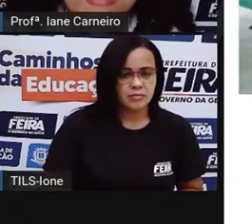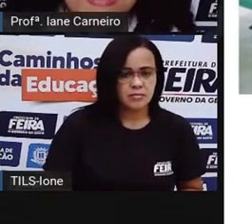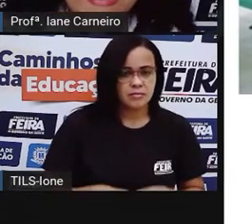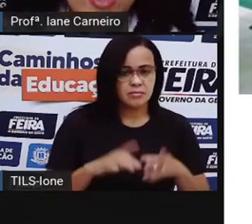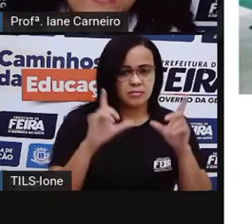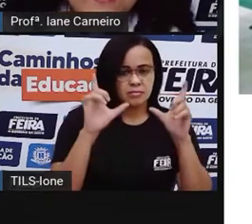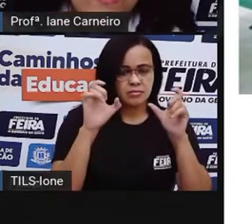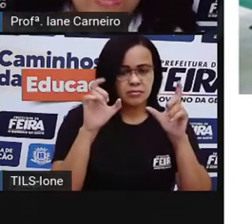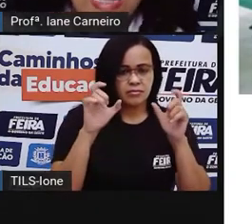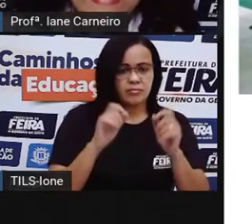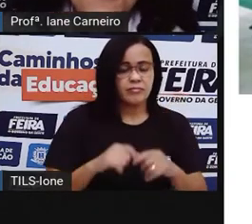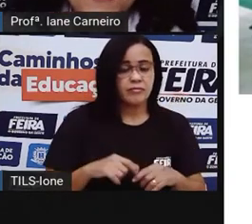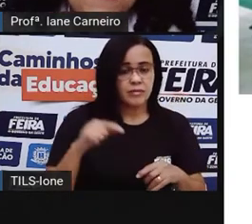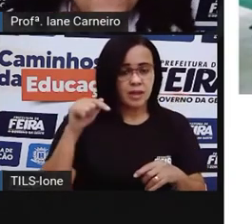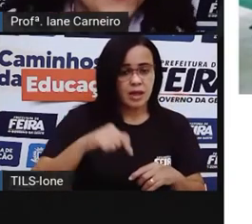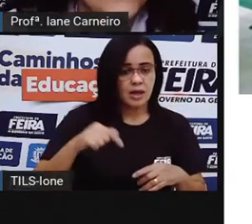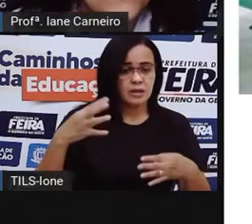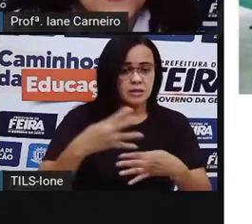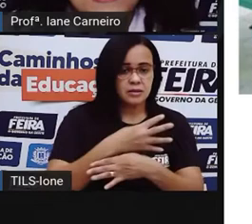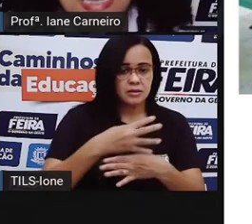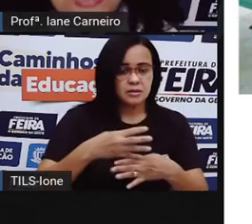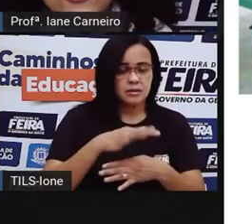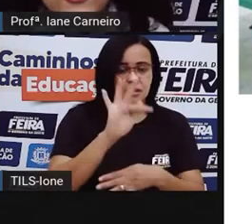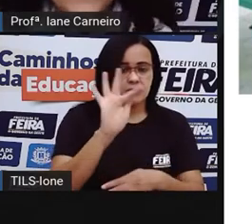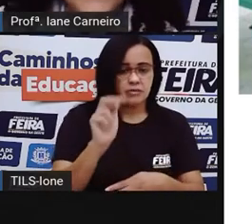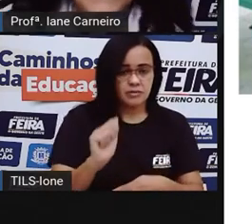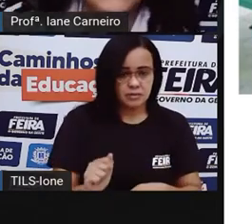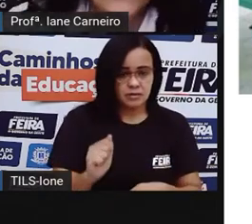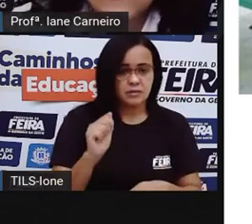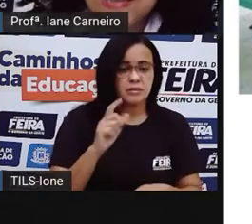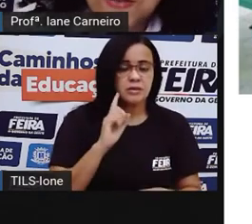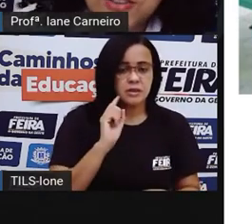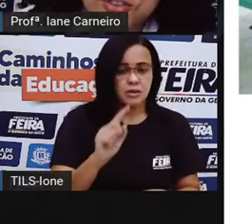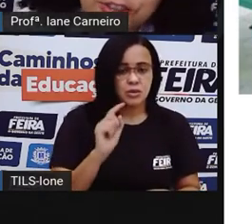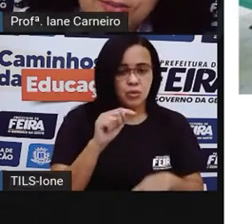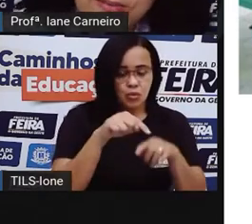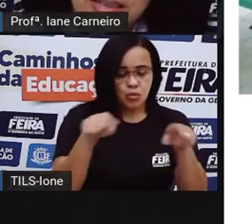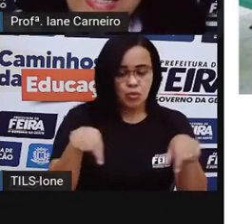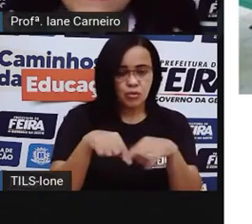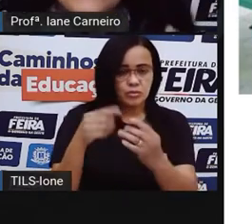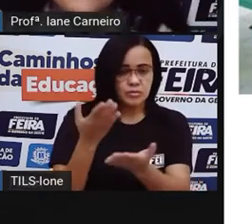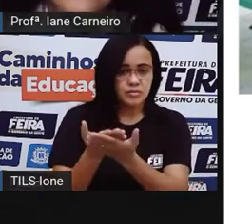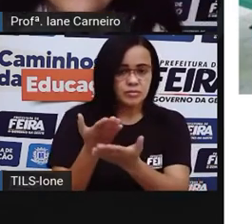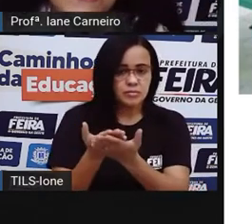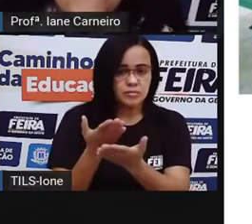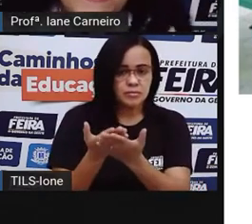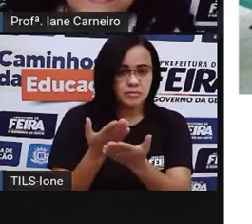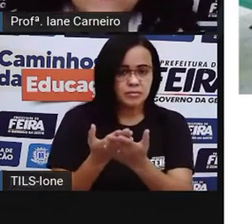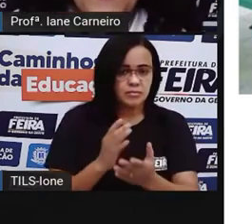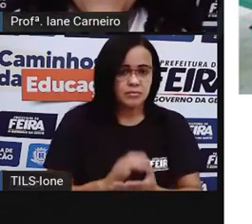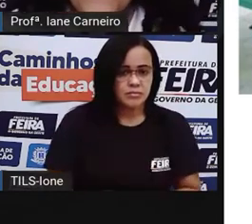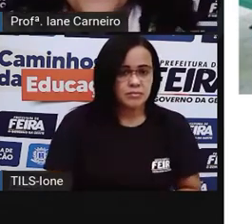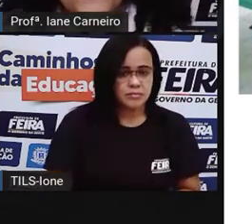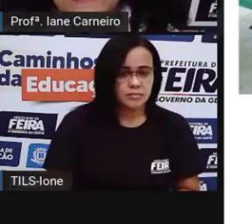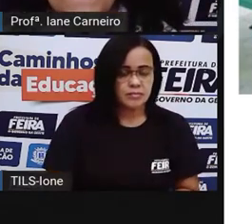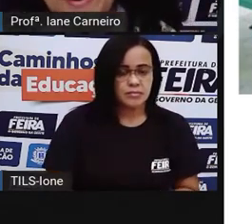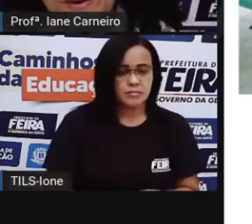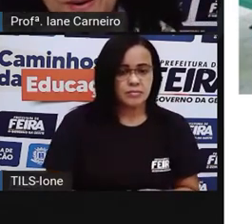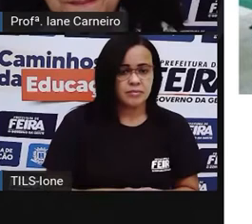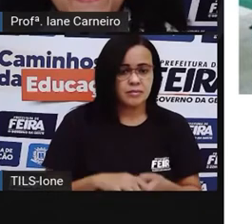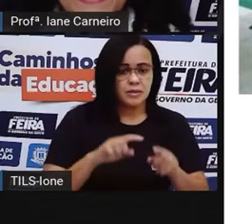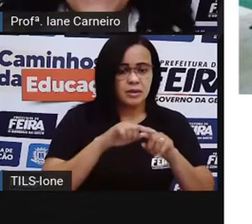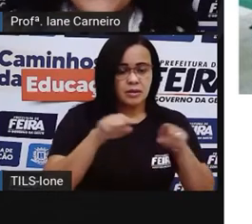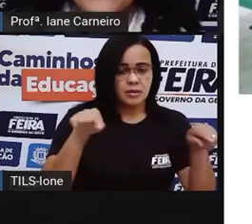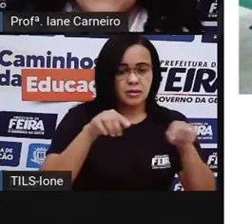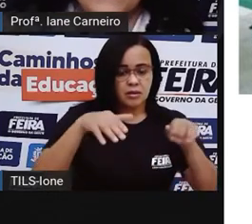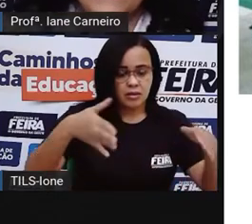Santana, né? E olha só, aqui provavelmente é de uma sala de educação infantil, né? Então, gente vê a mesa, provavelmente, da pró,